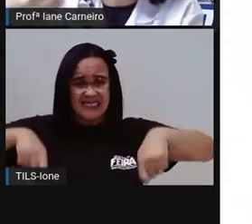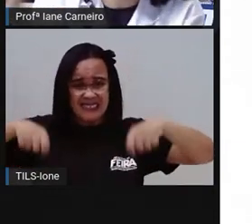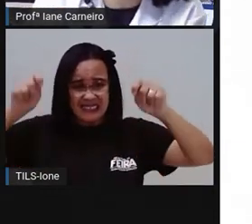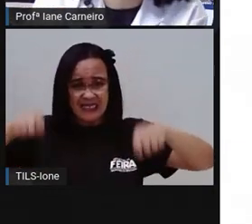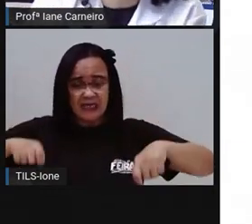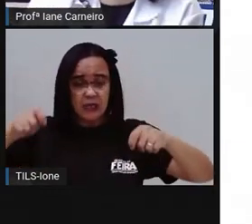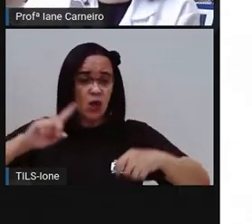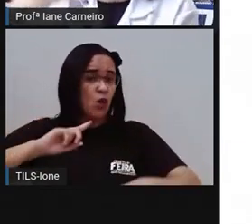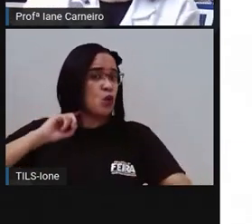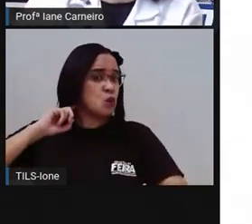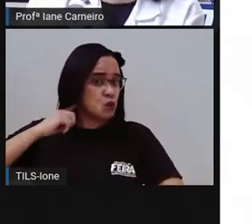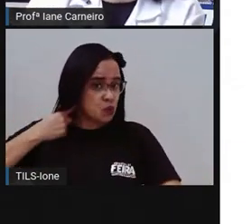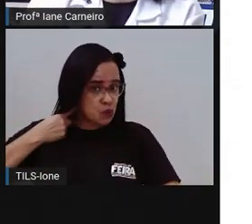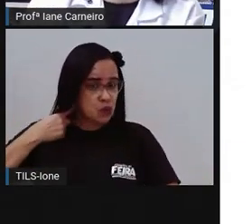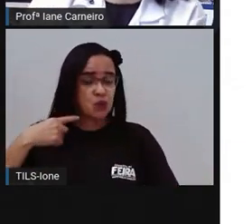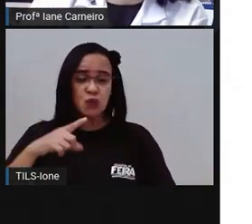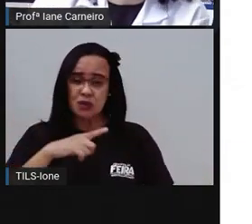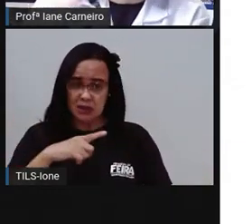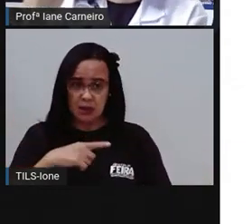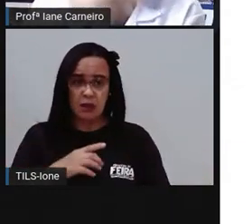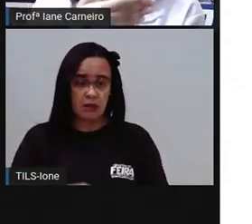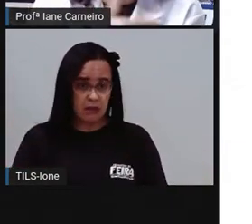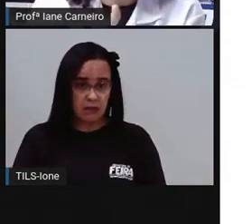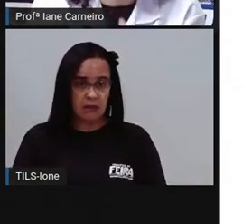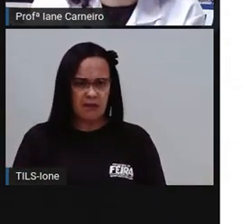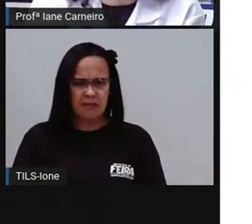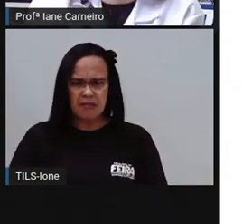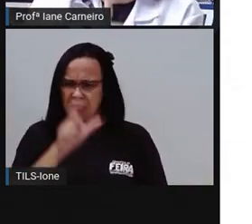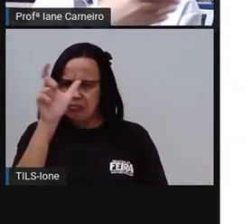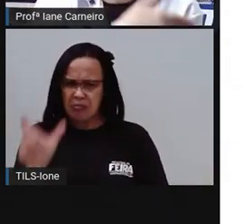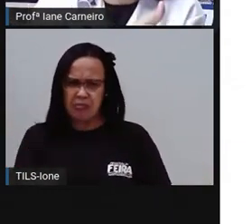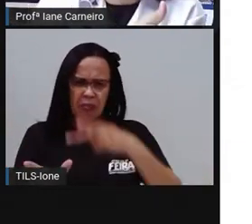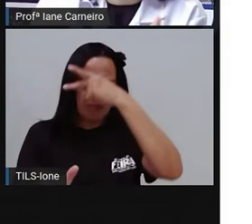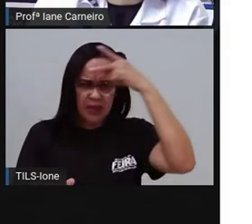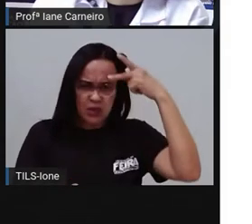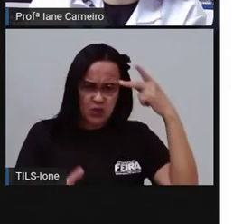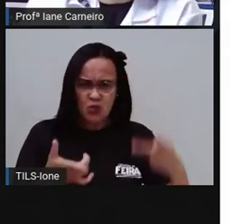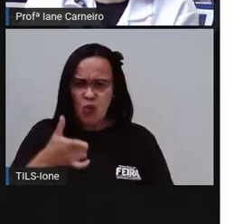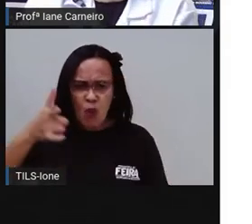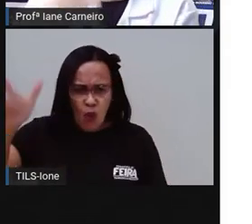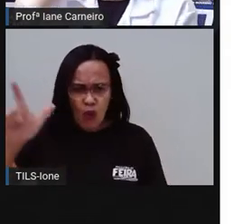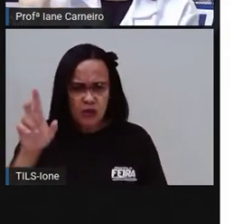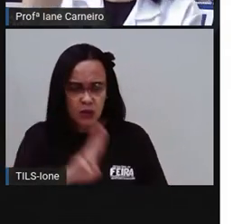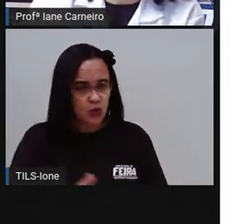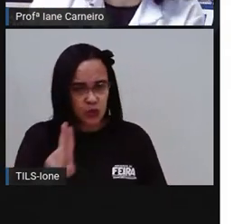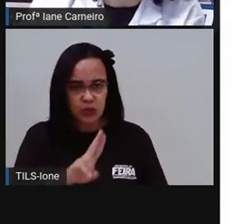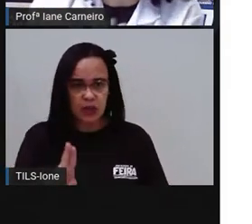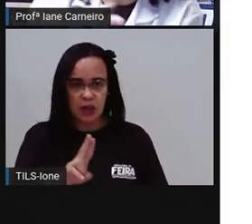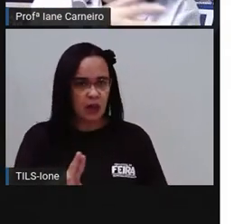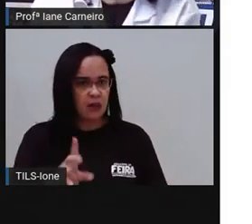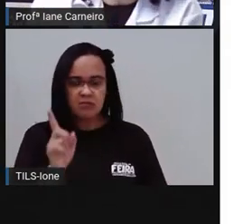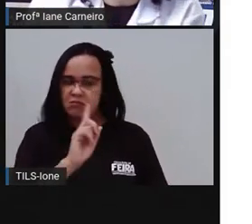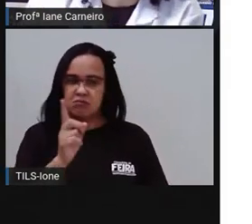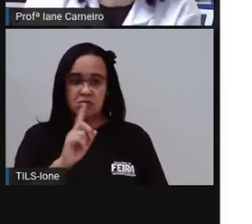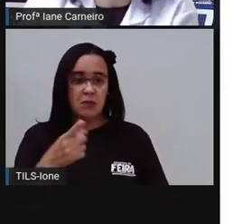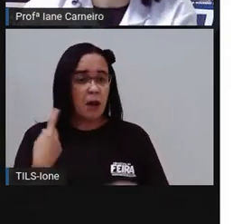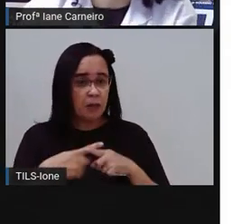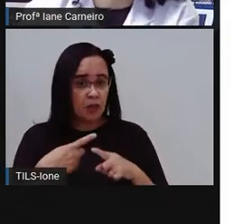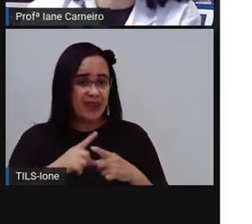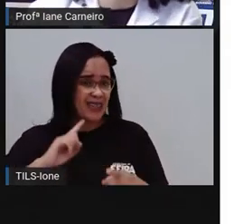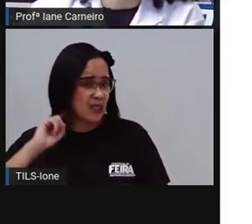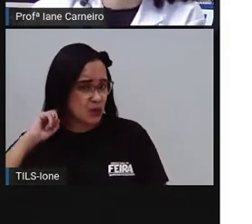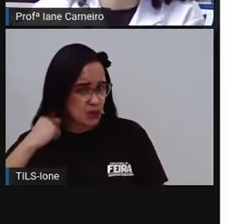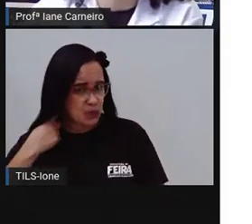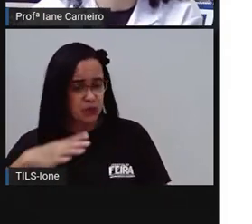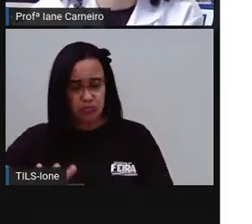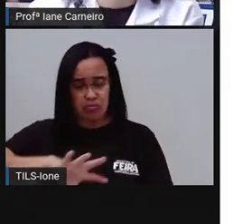se outra pessoa usou aquele lençol que você já tinha usado antes de lavar, né? Vai ficar com sujeirinhos do seu corpo,